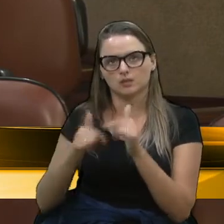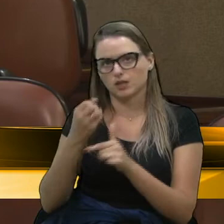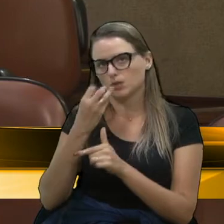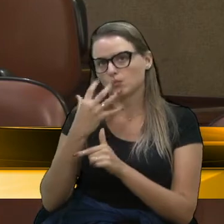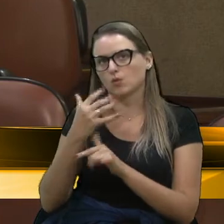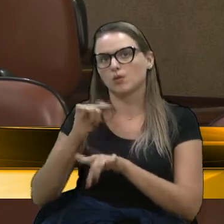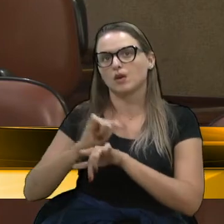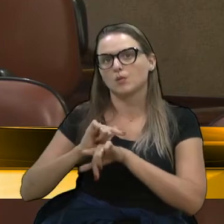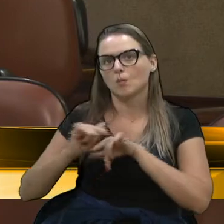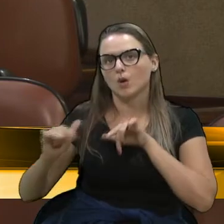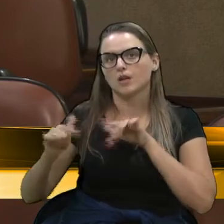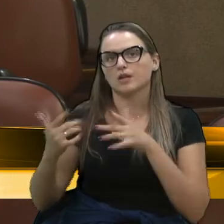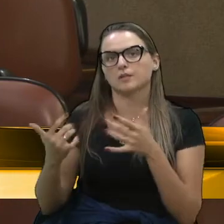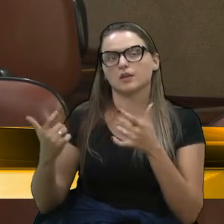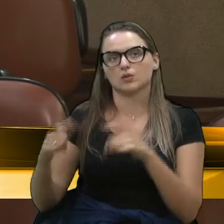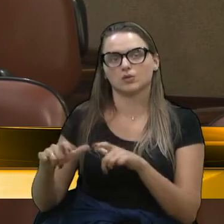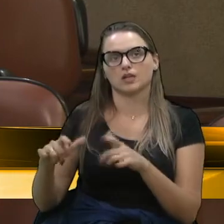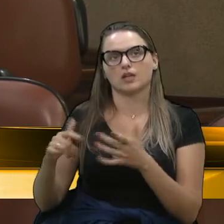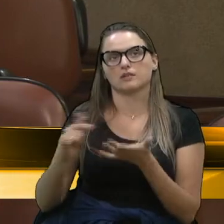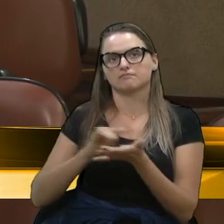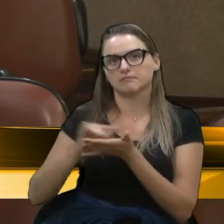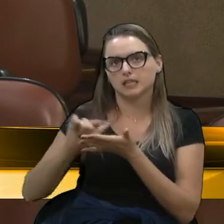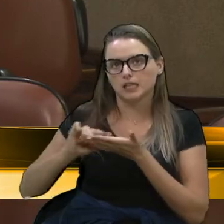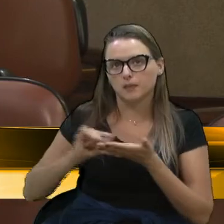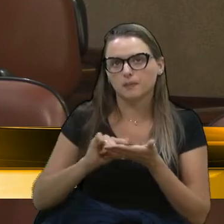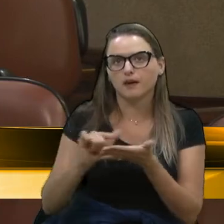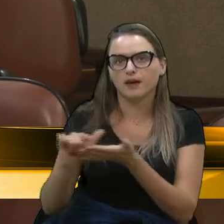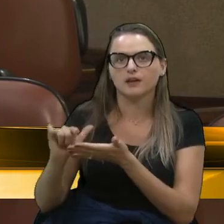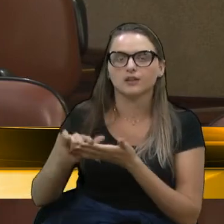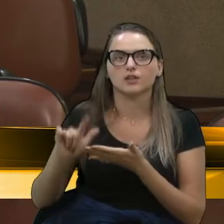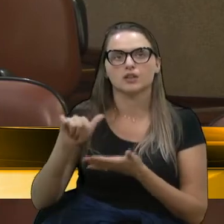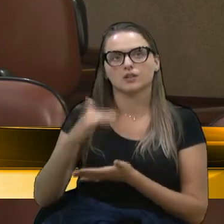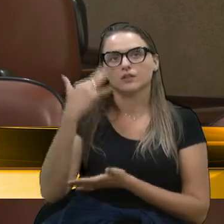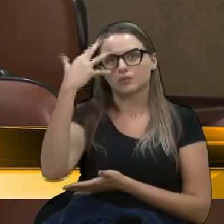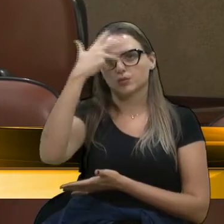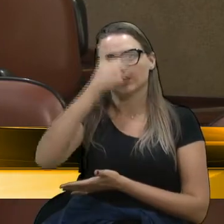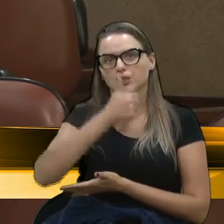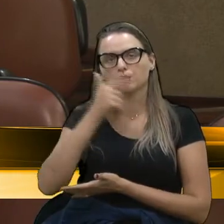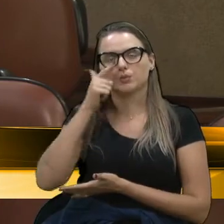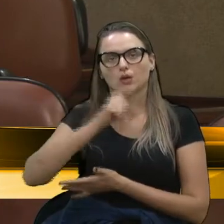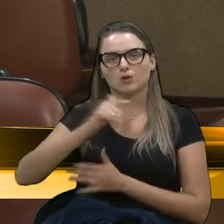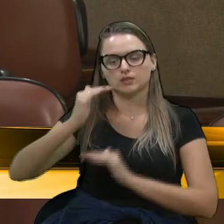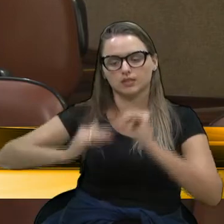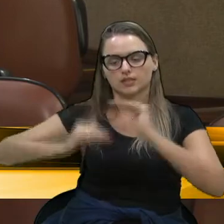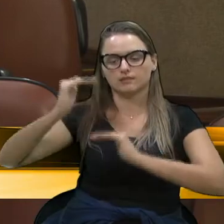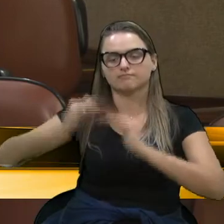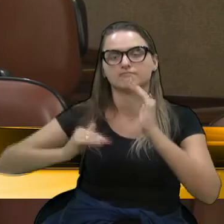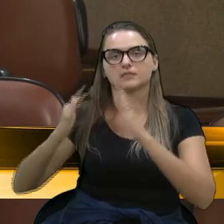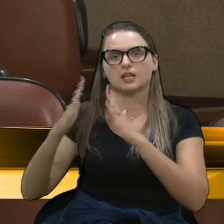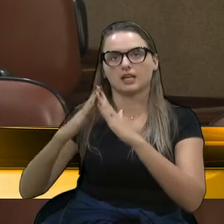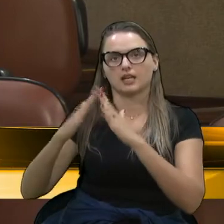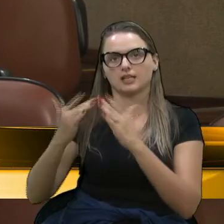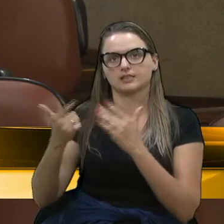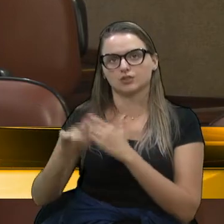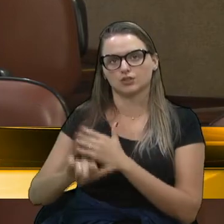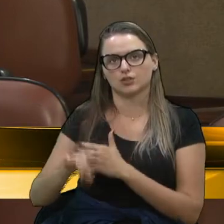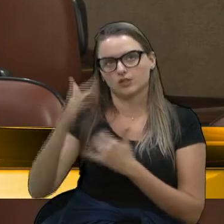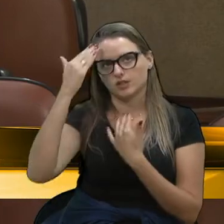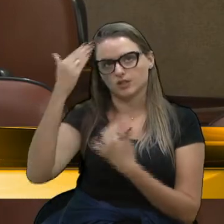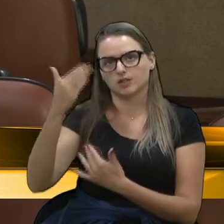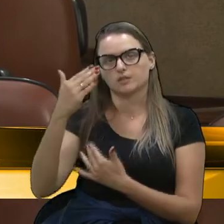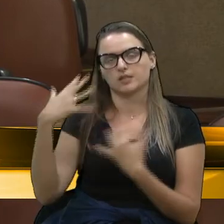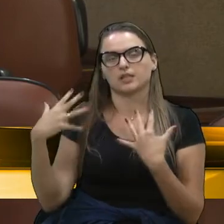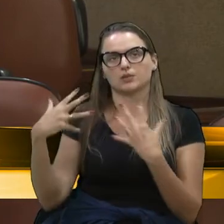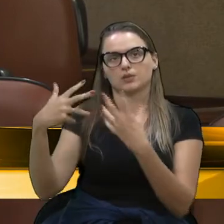limparam a área e jatearam lá, deixaram muito bonito para eles que possam reconstruir a sua vida. Obrigado a